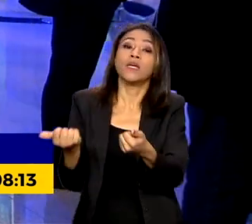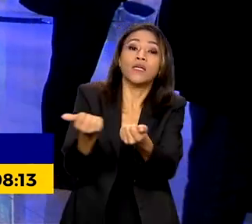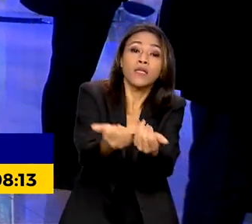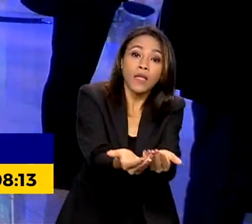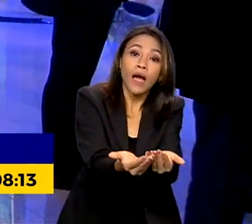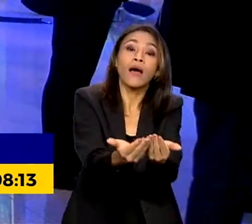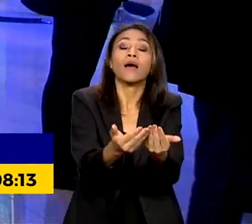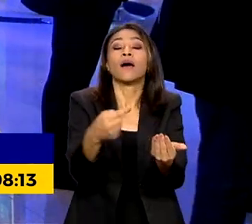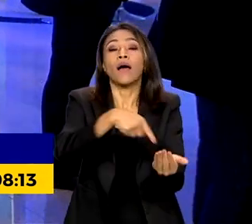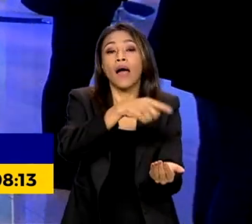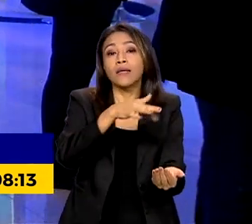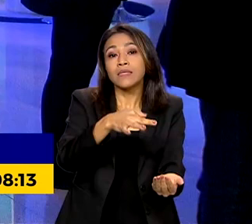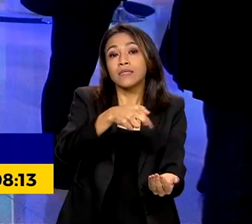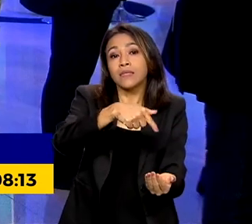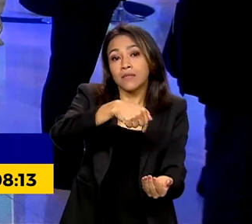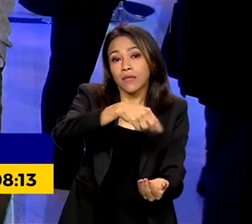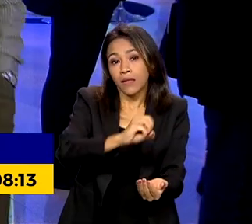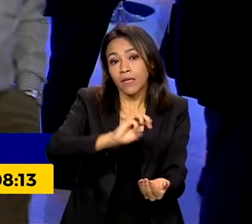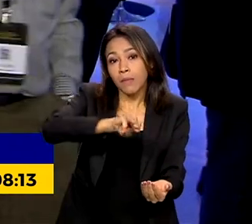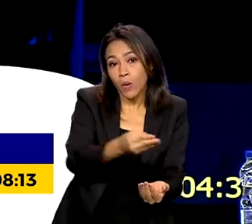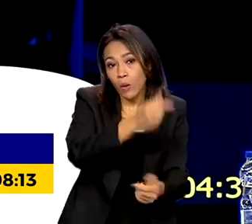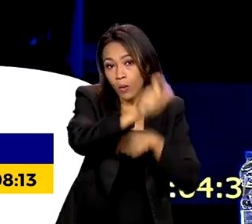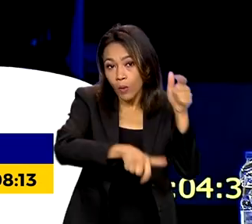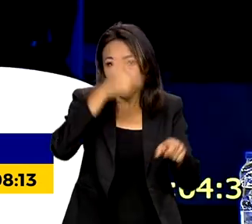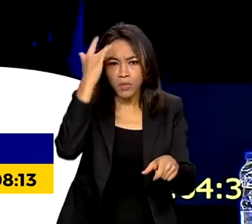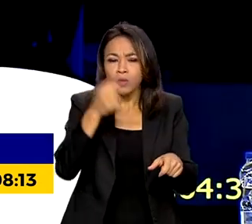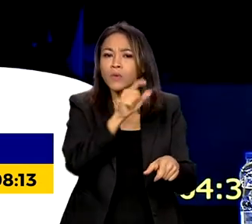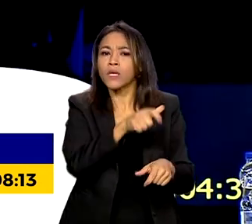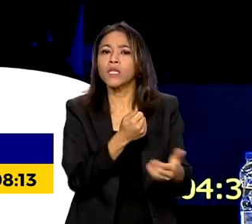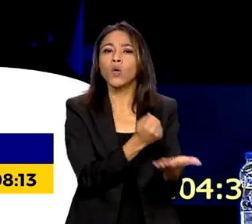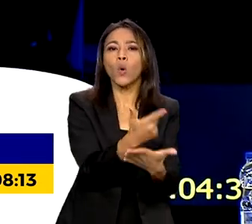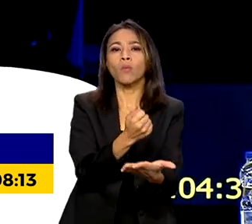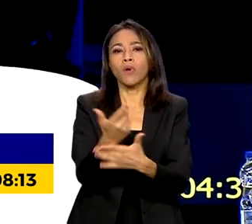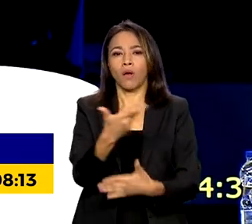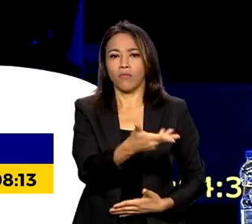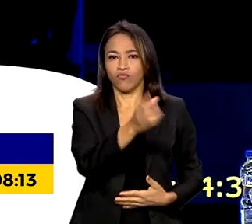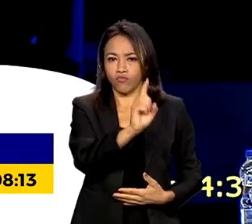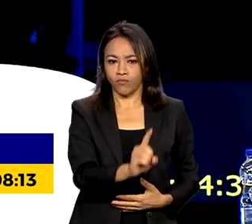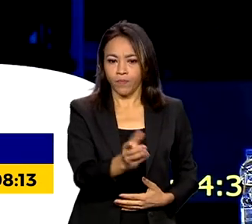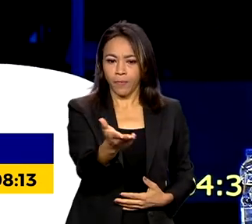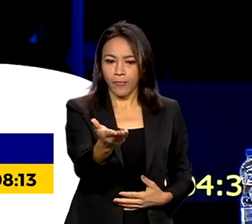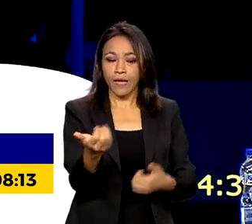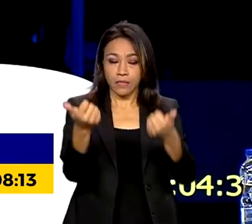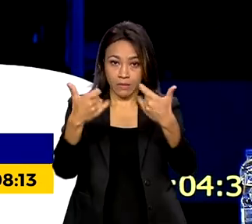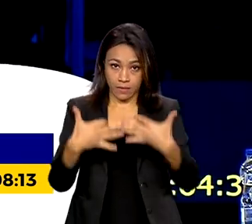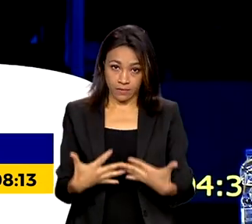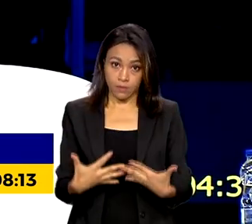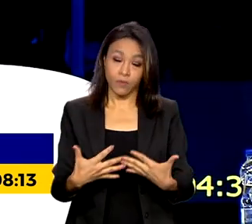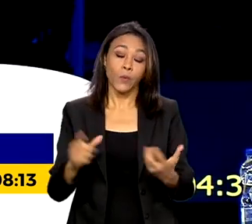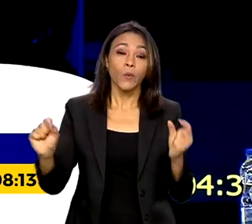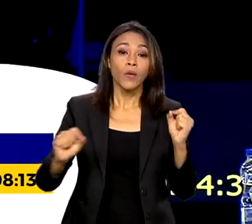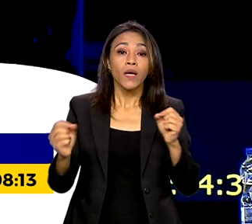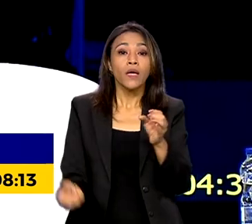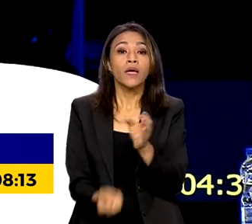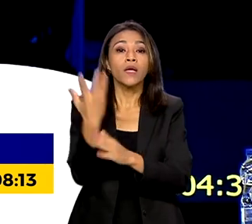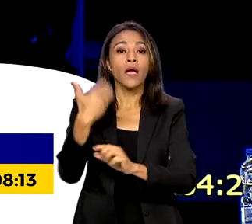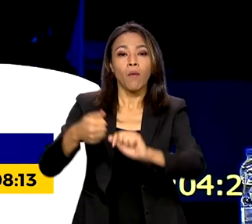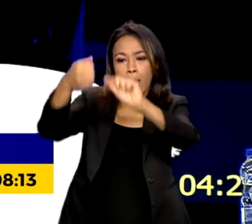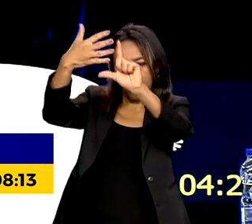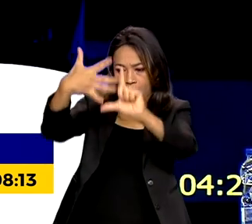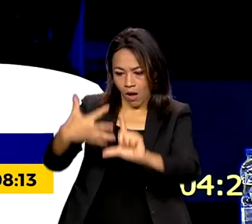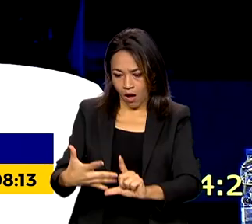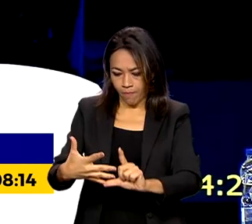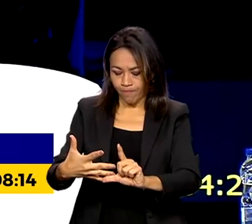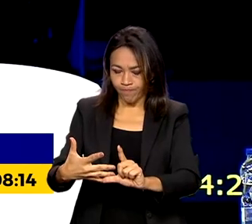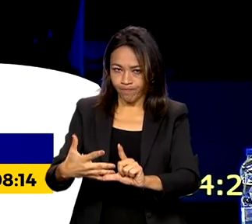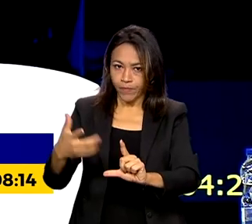de brasileiros o poder de compra. O que é o desenrola? Uma plataforma, você tem um crédito a